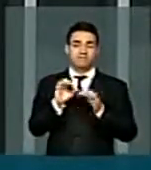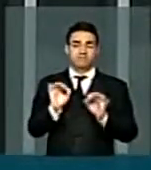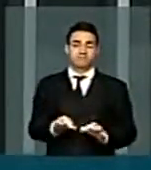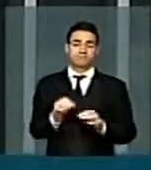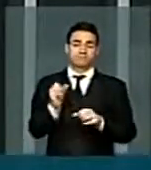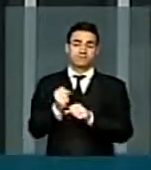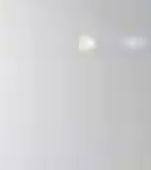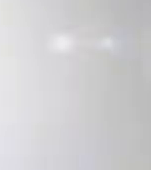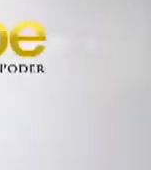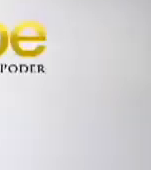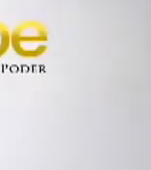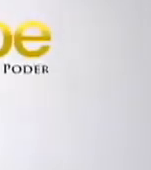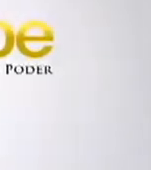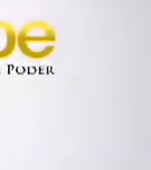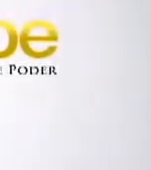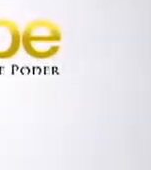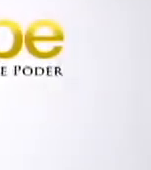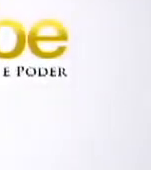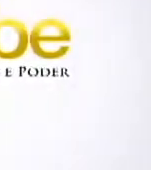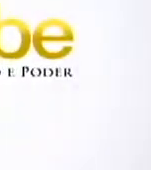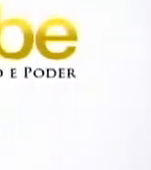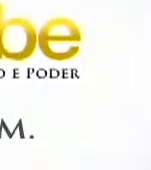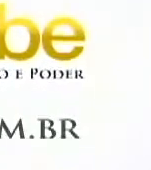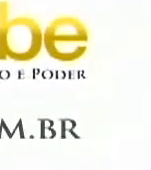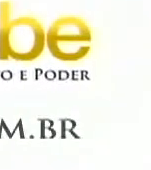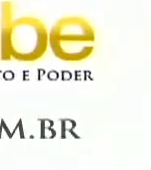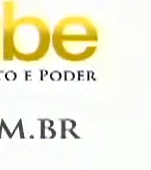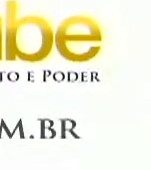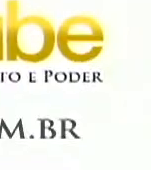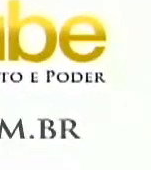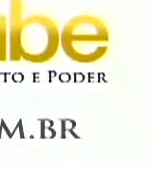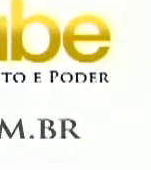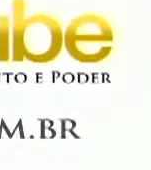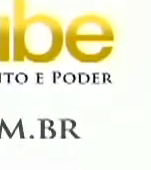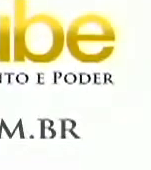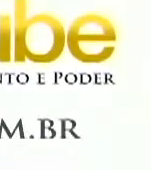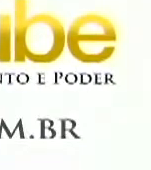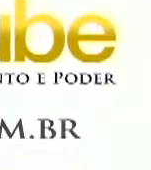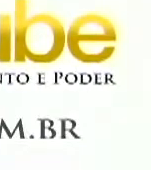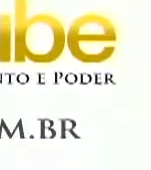obrigado, senhor presidente. Obrigado, senhor presidente. Obrigado. Obrigado, senhor presidente. Obrigado.